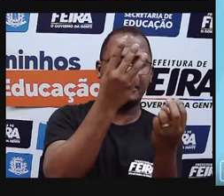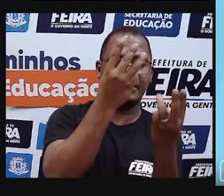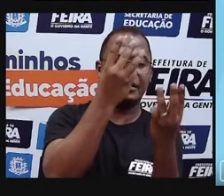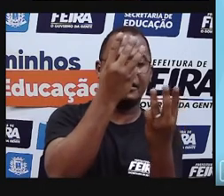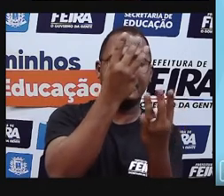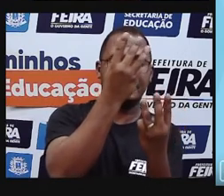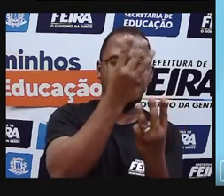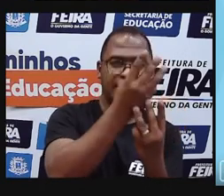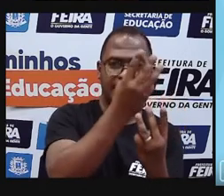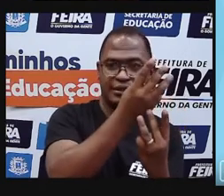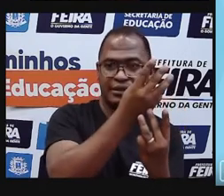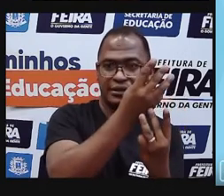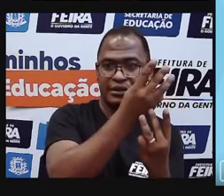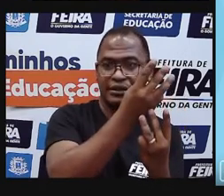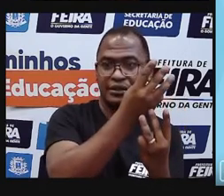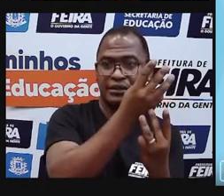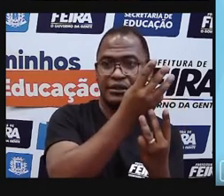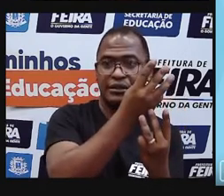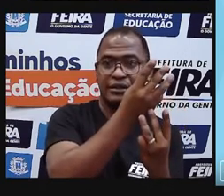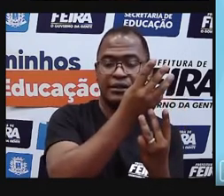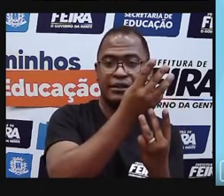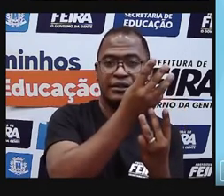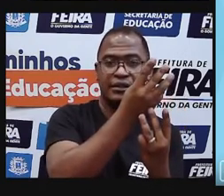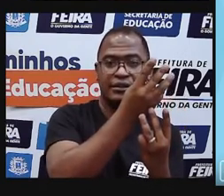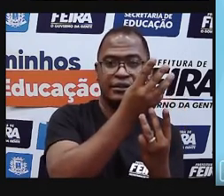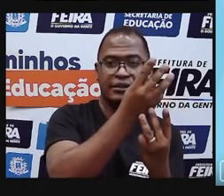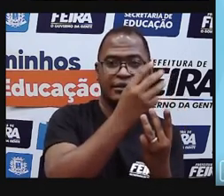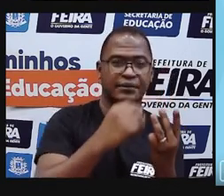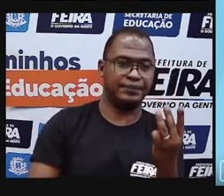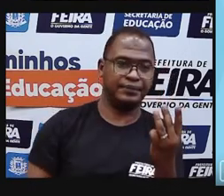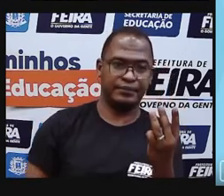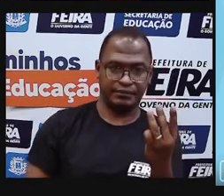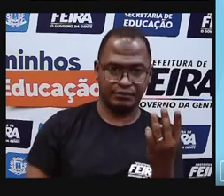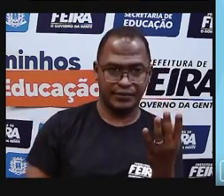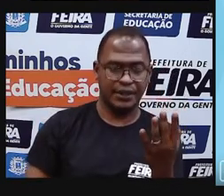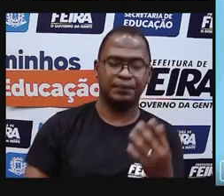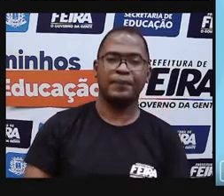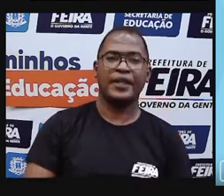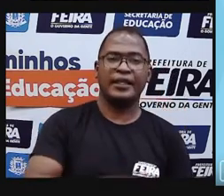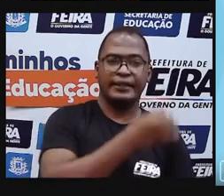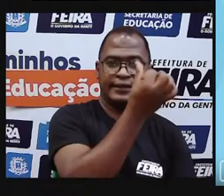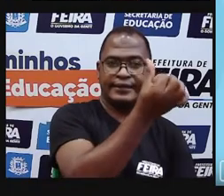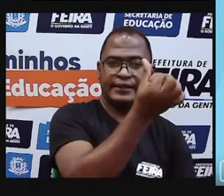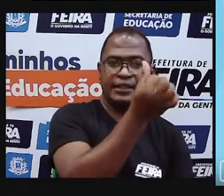Não. Eu tenho aqui, ó, seis unidades de milhar, né?